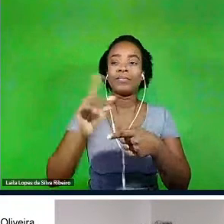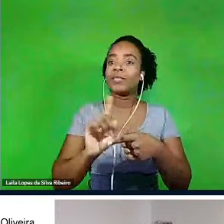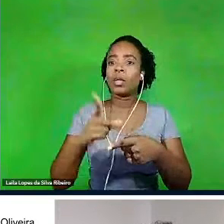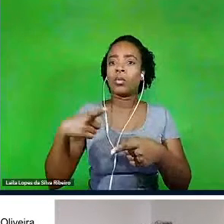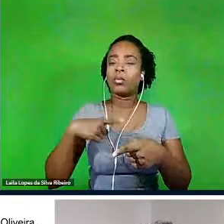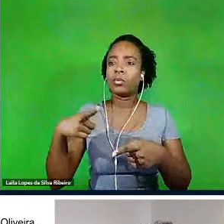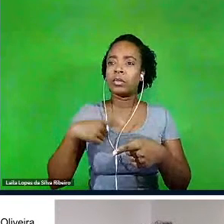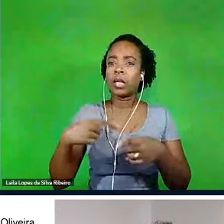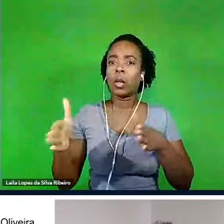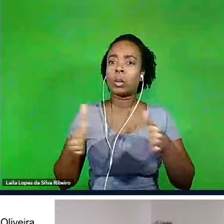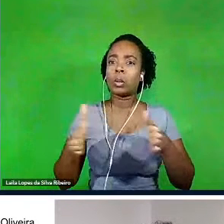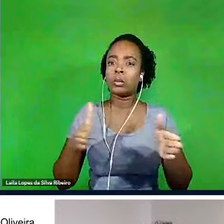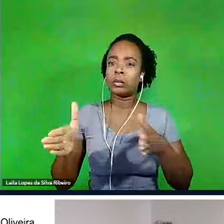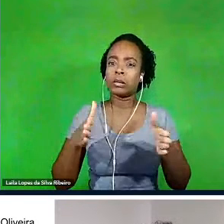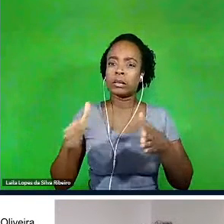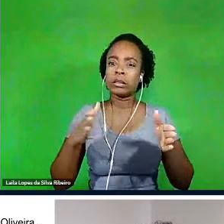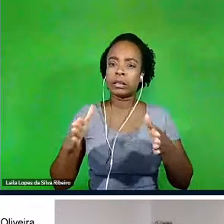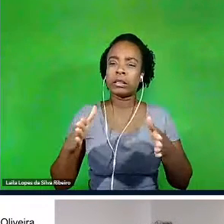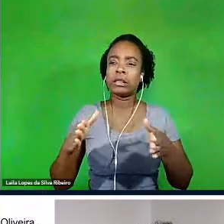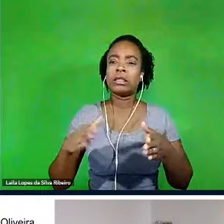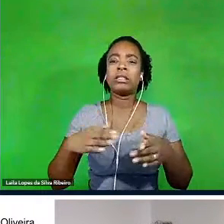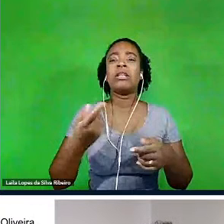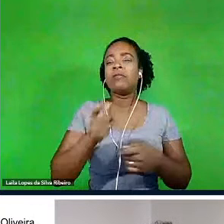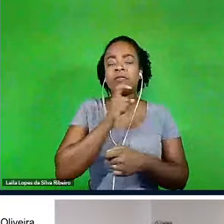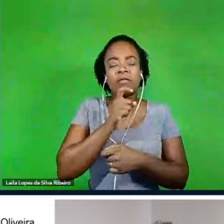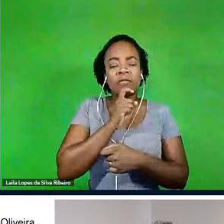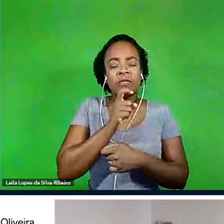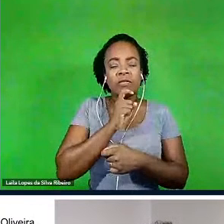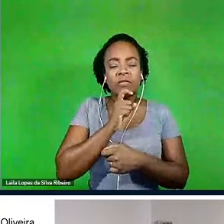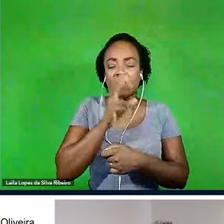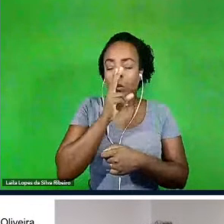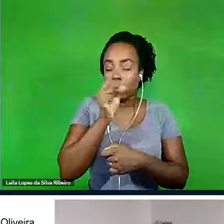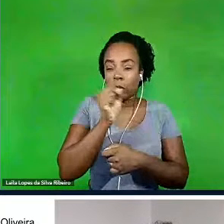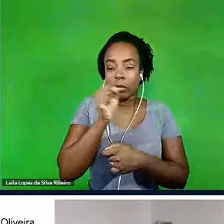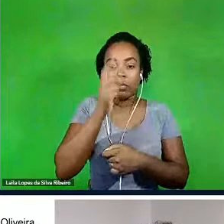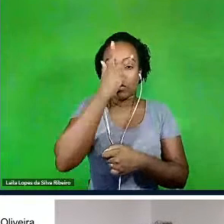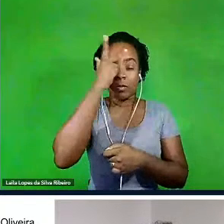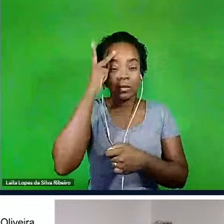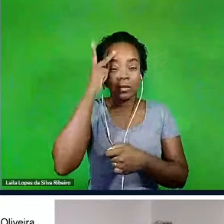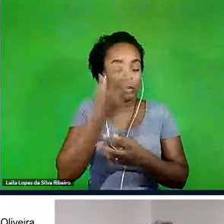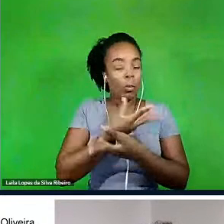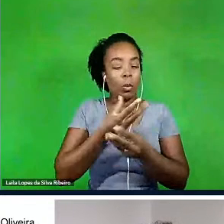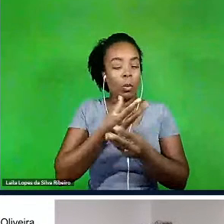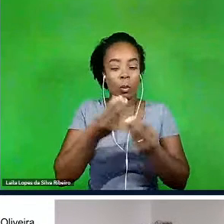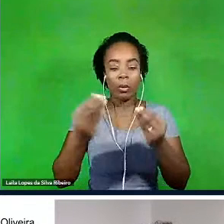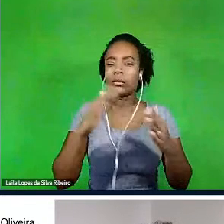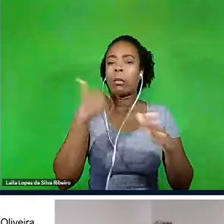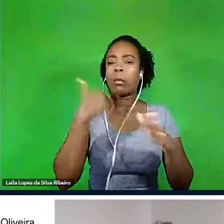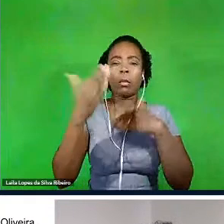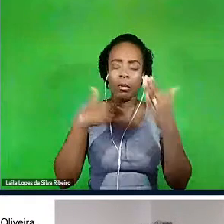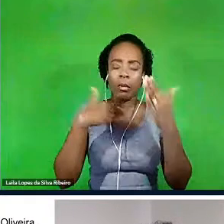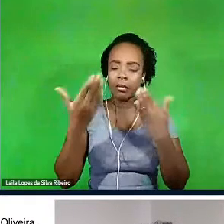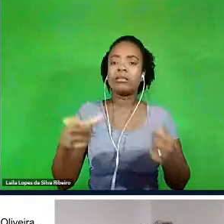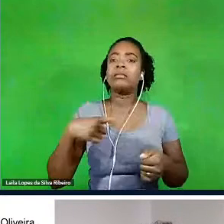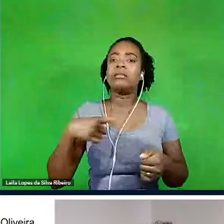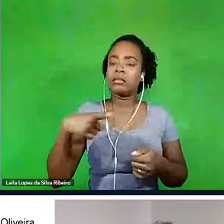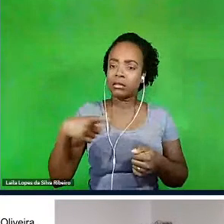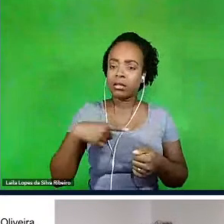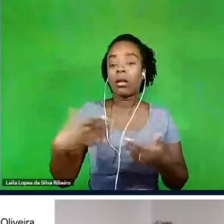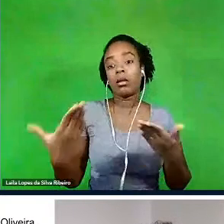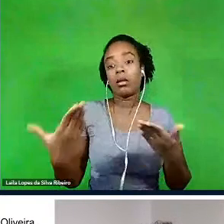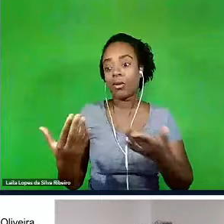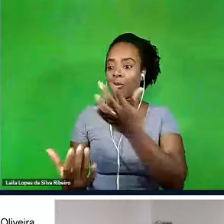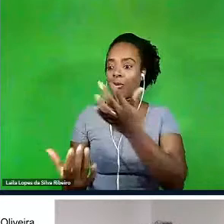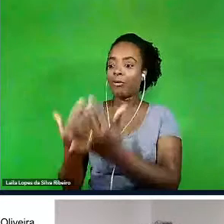extremamente rigorosos e que muitas pessoas morriam durante esses invernos. Então, por exemplo, o fogo